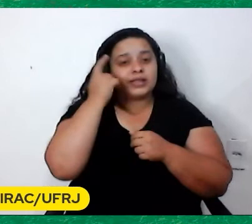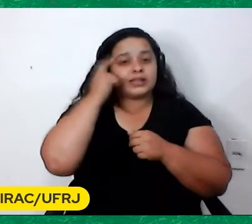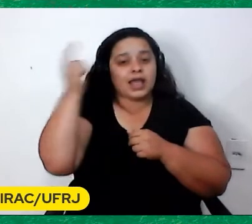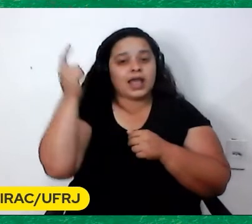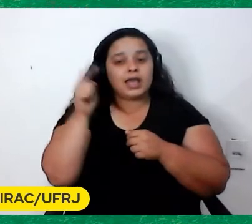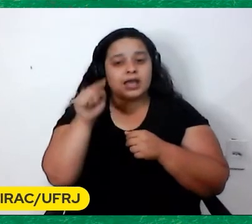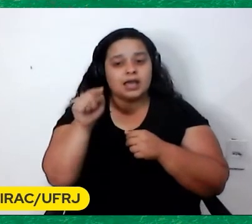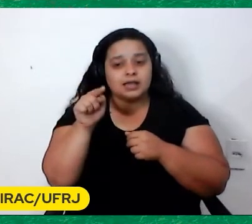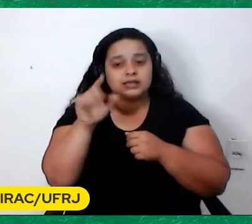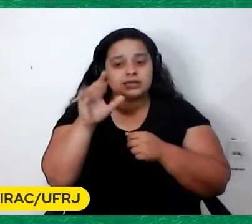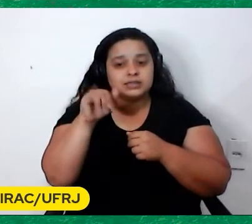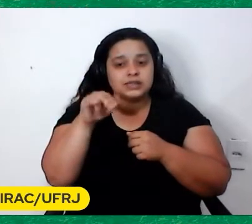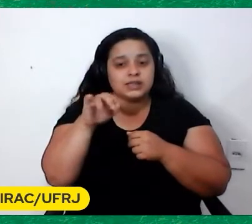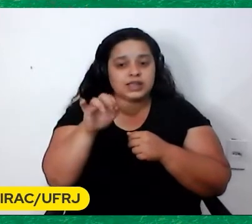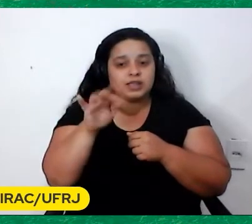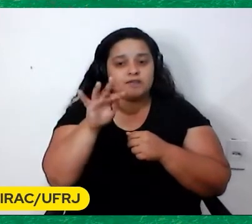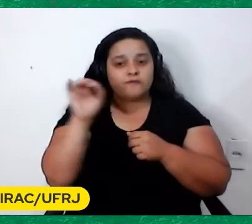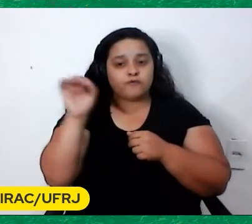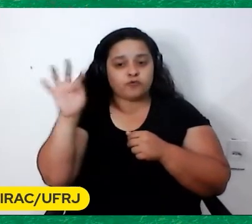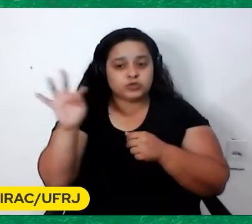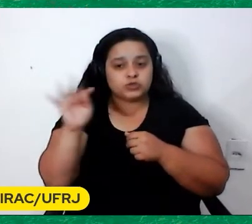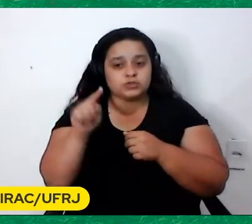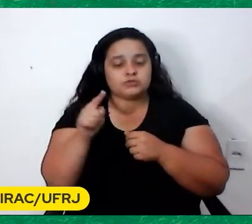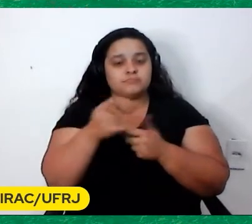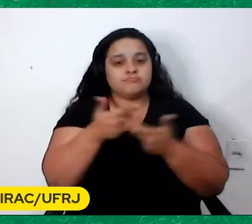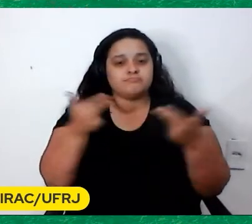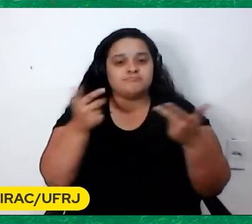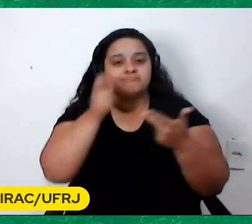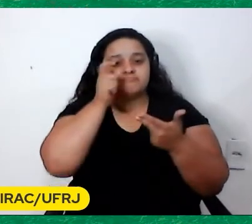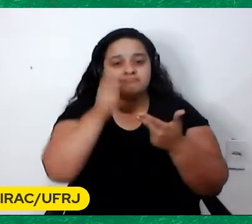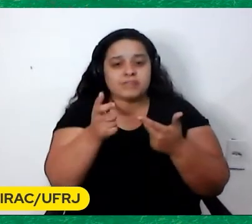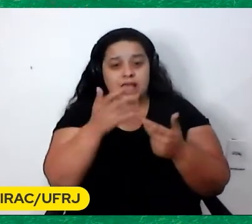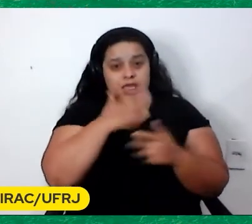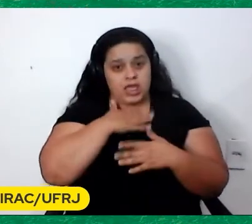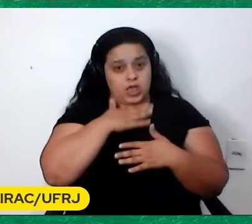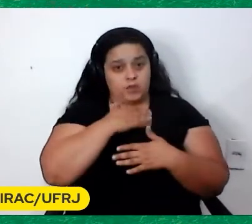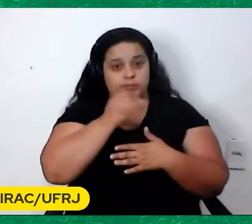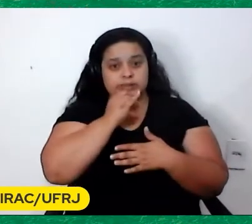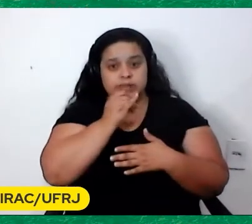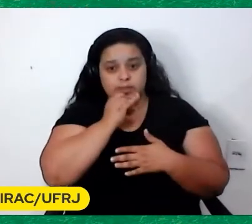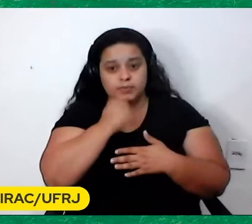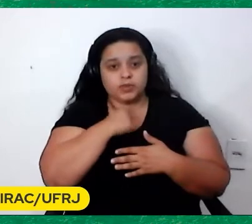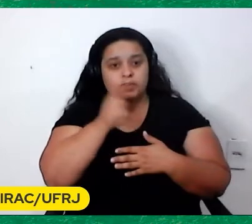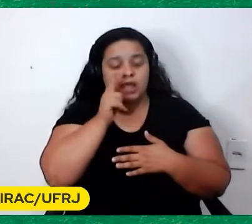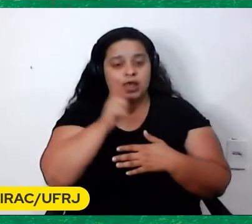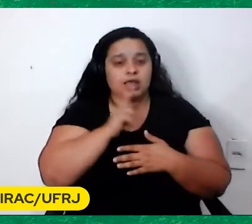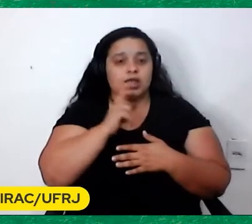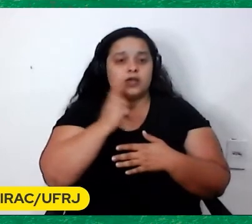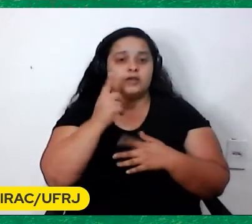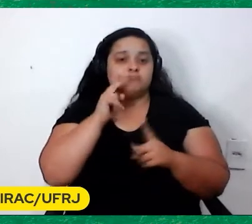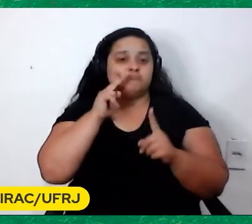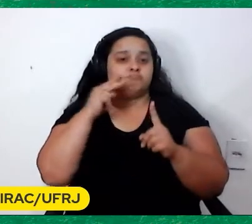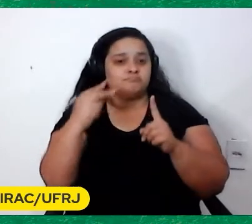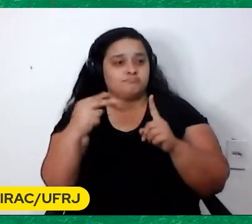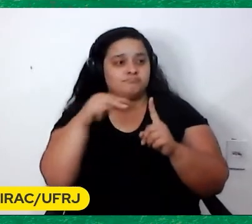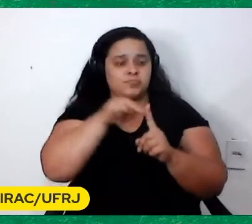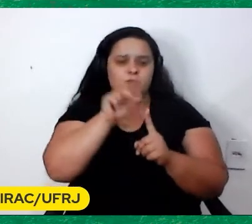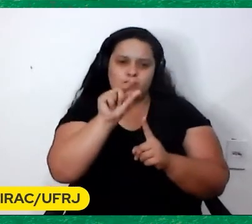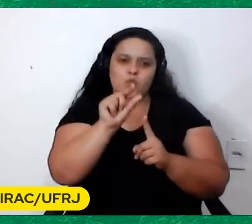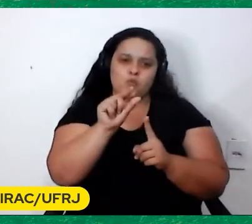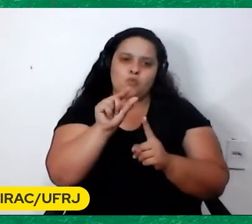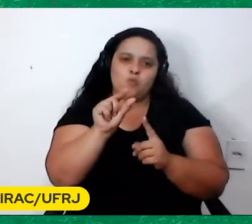Me bateu Porque Era uma visão Que eu Por exemplo Tenho uma visão Meio assim Troglodita Não